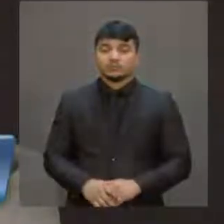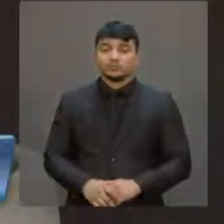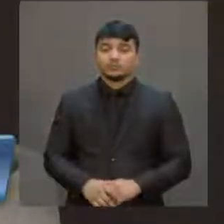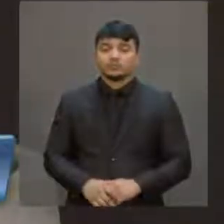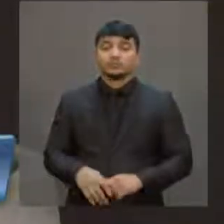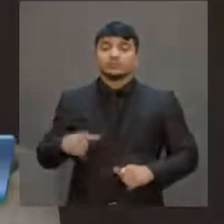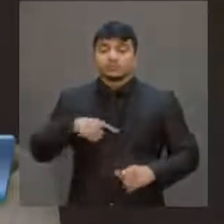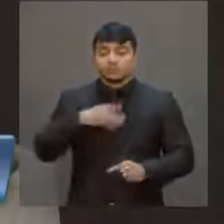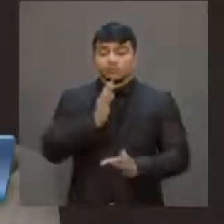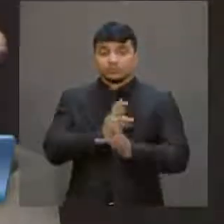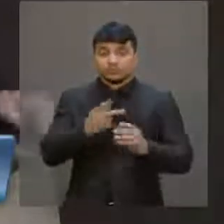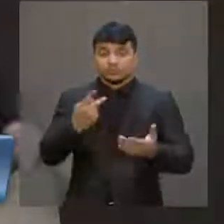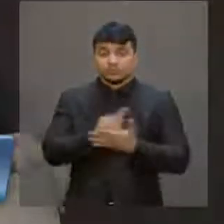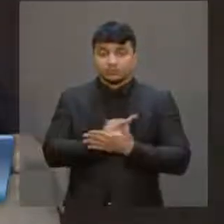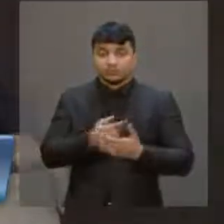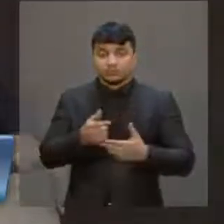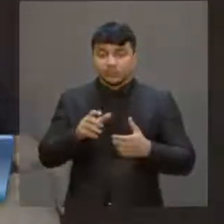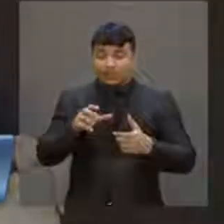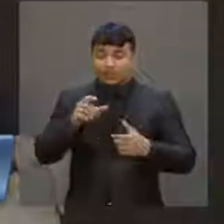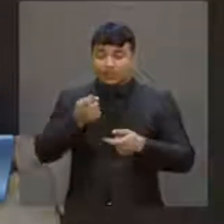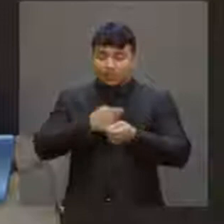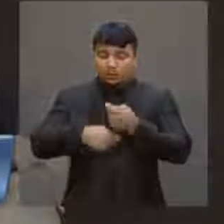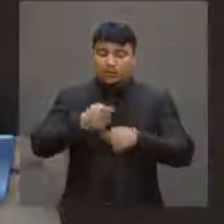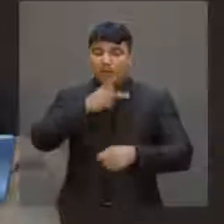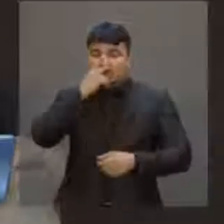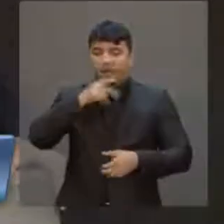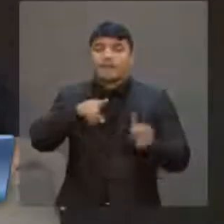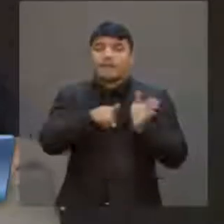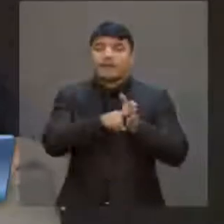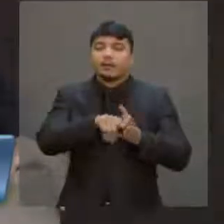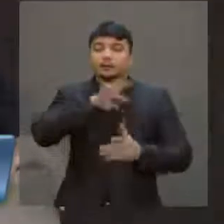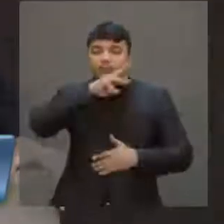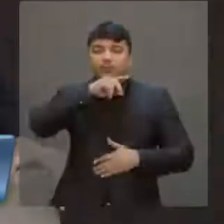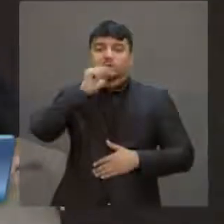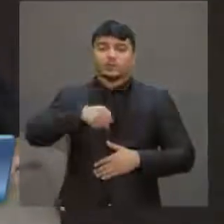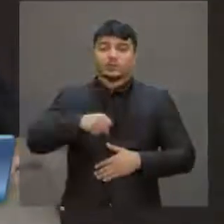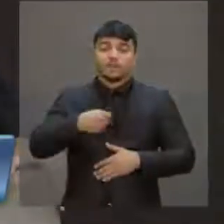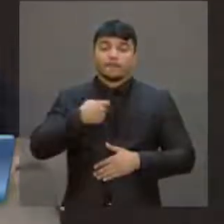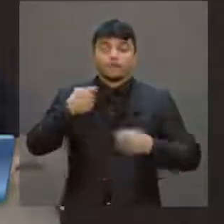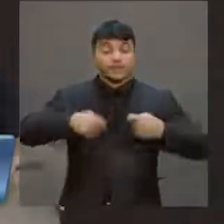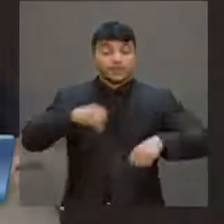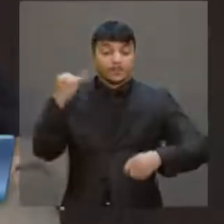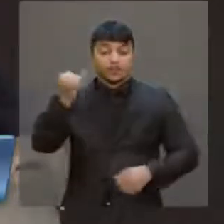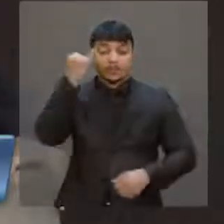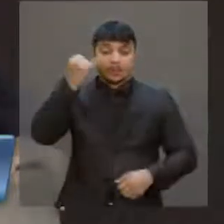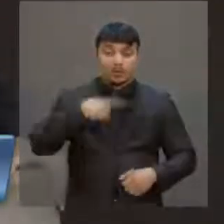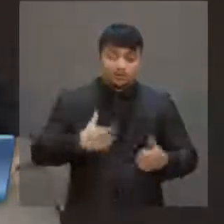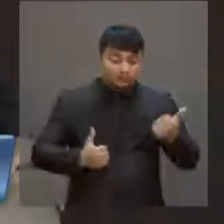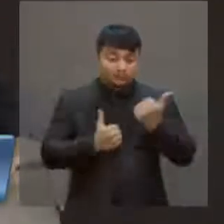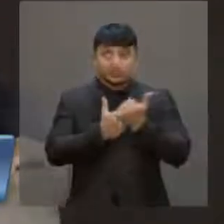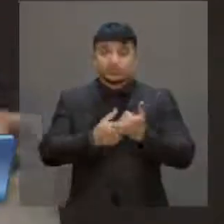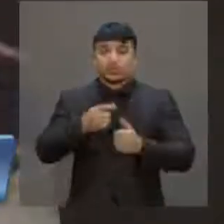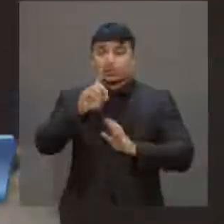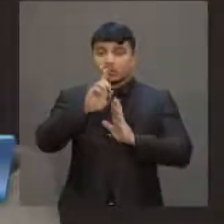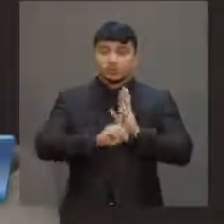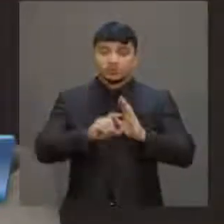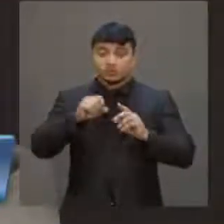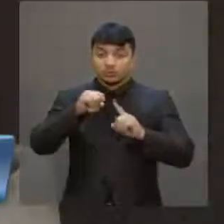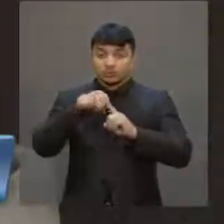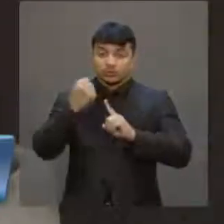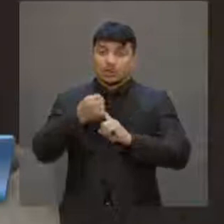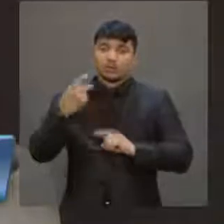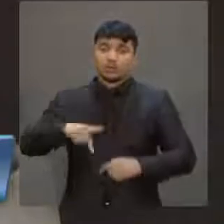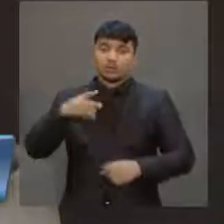Diante desse cenário macroeconômico negativo, é importante fortalecer os investimentos em política social aqui.